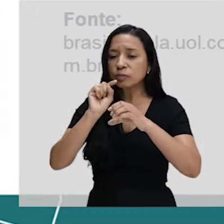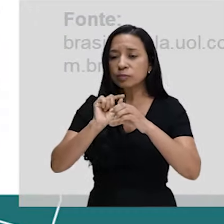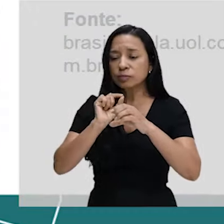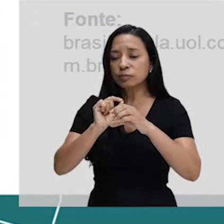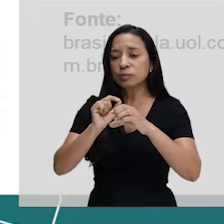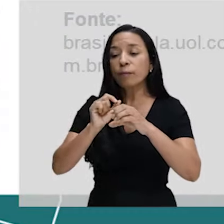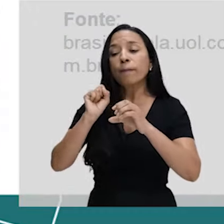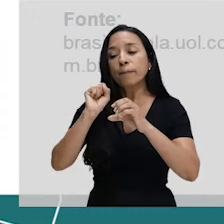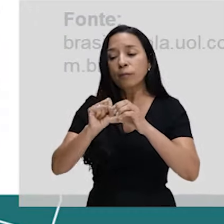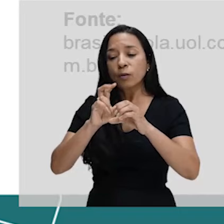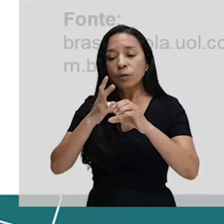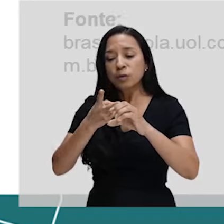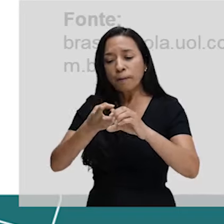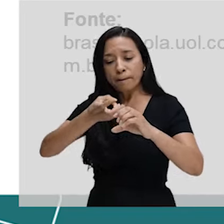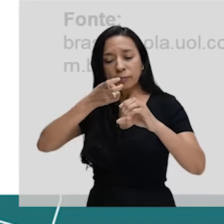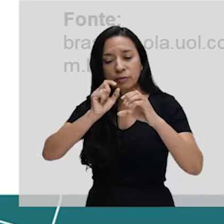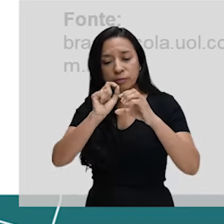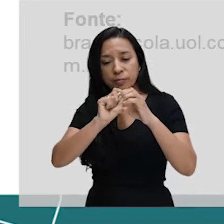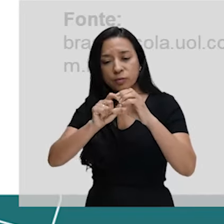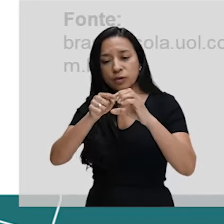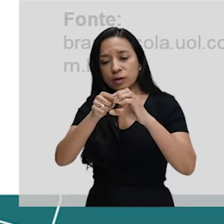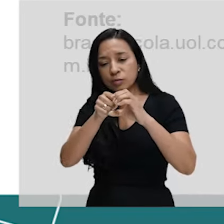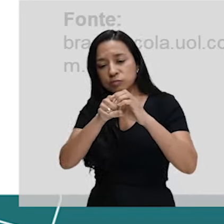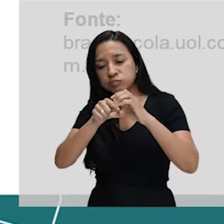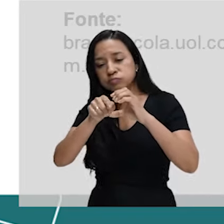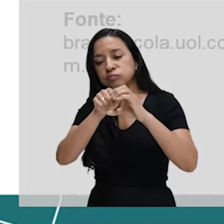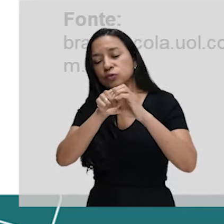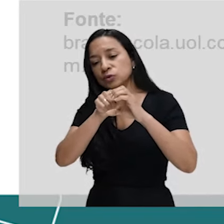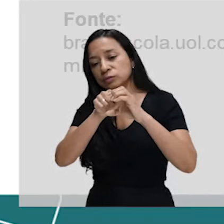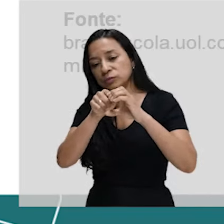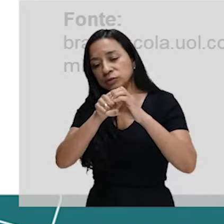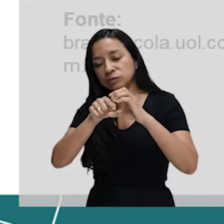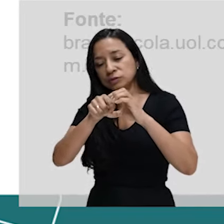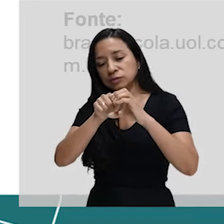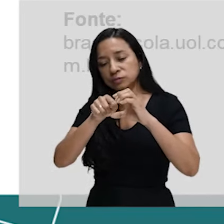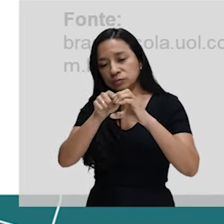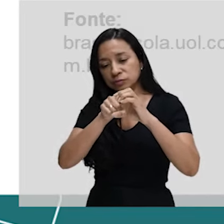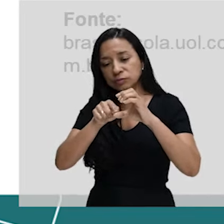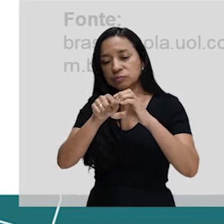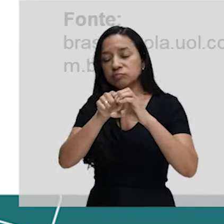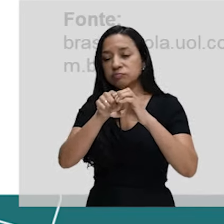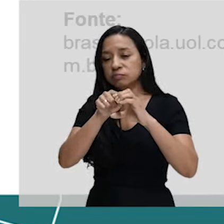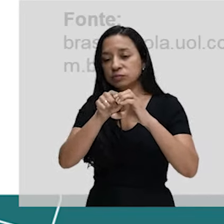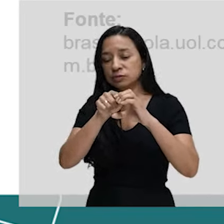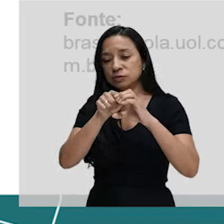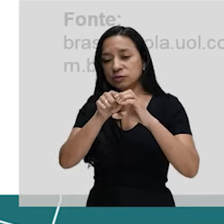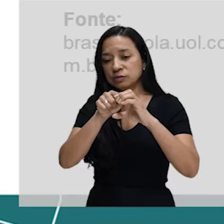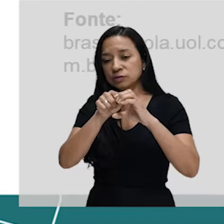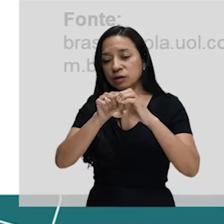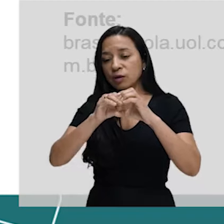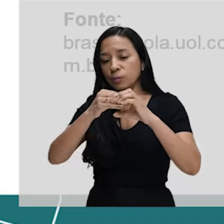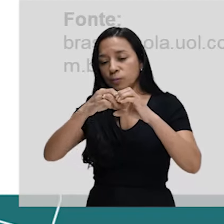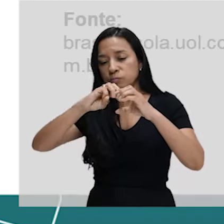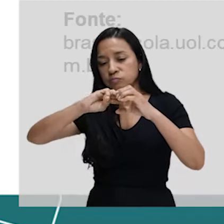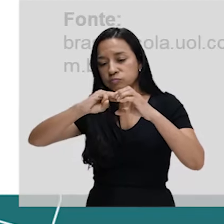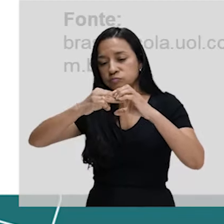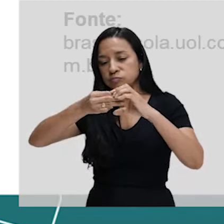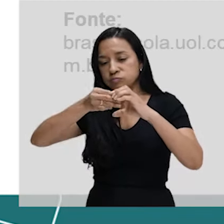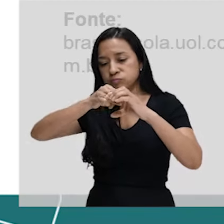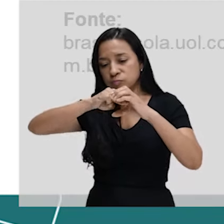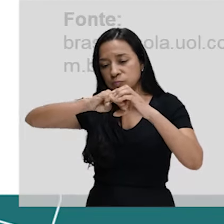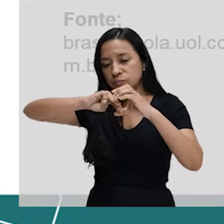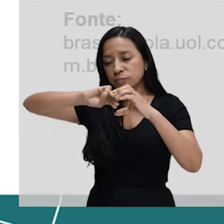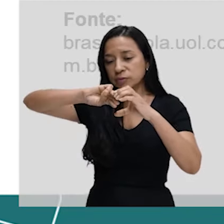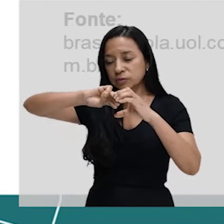Onde nós podemos perceber aqui os limites de um núcleo celular. Esse limite aqui é delimitado por uma membrana,